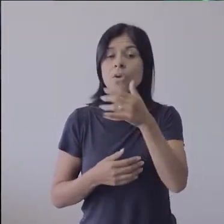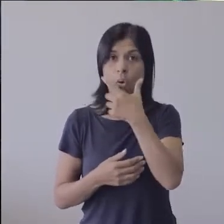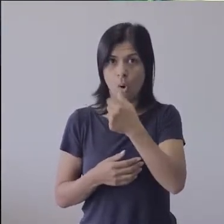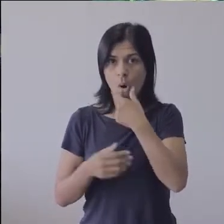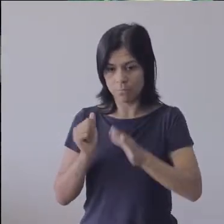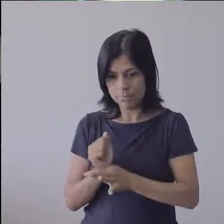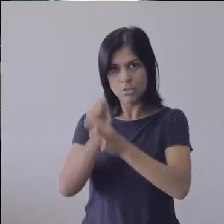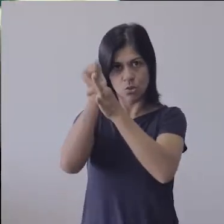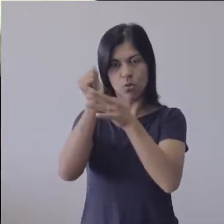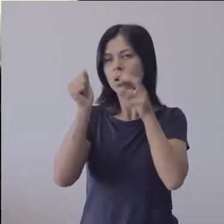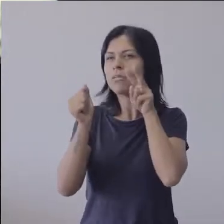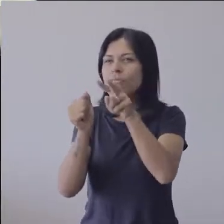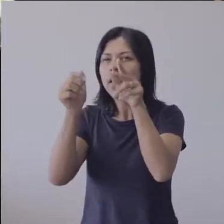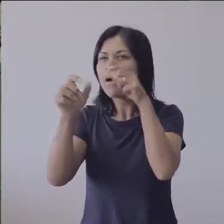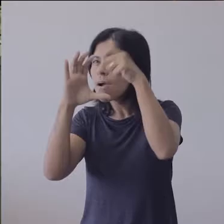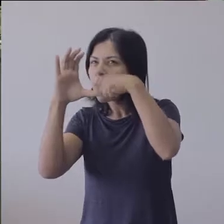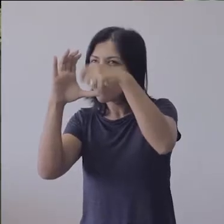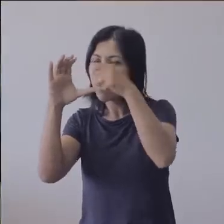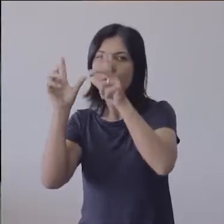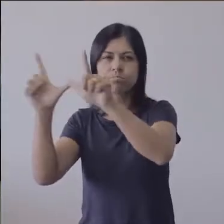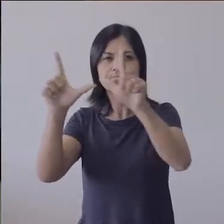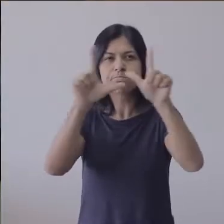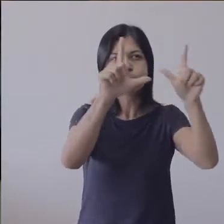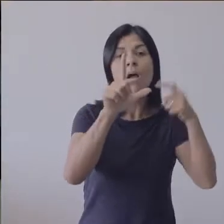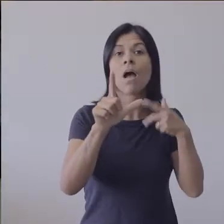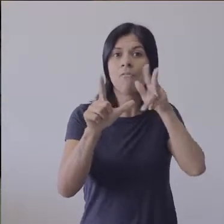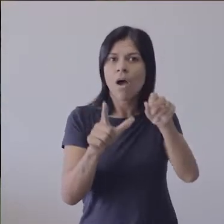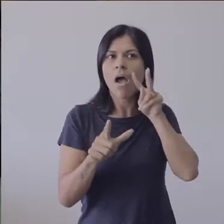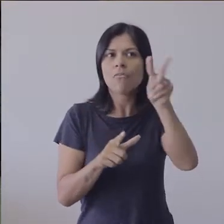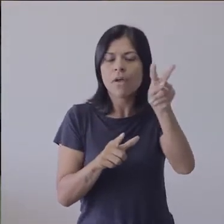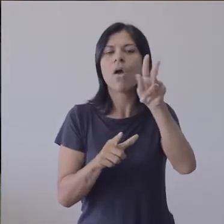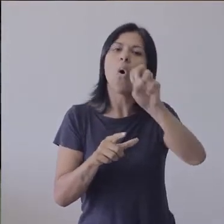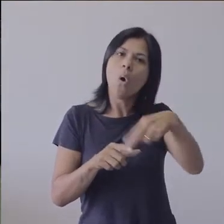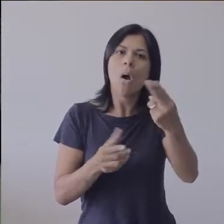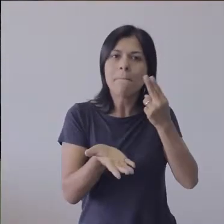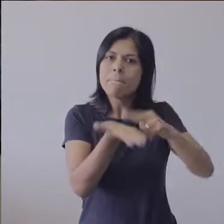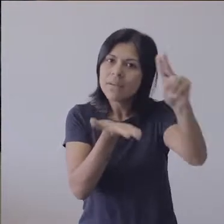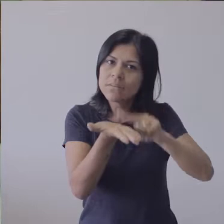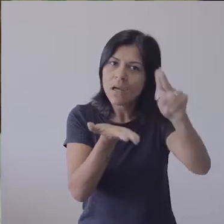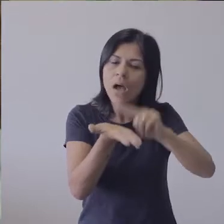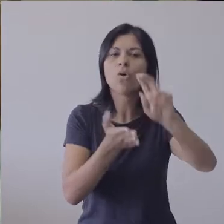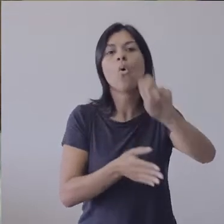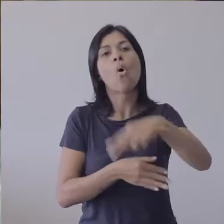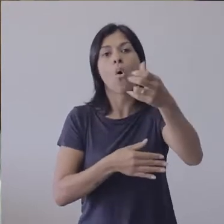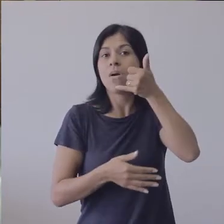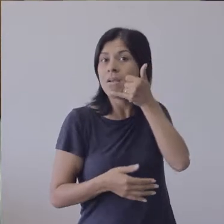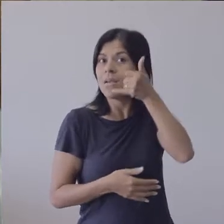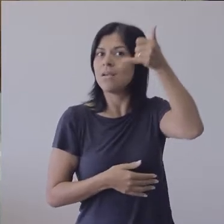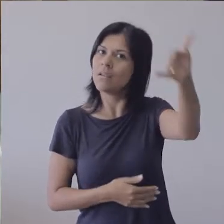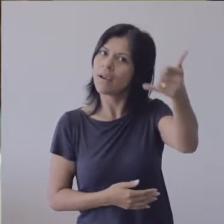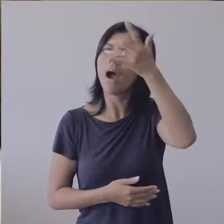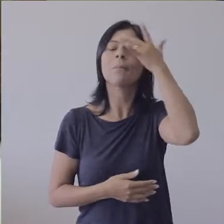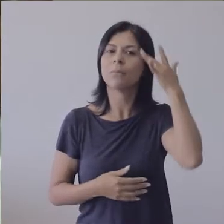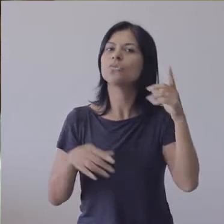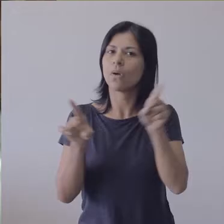situação pelas câmeras de videomonitoramento, o atendente pode enviar mensagem para o celular de quem deu o alerta, entrar em contato